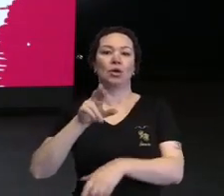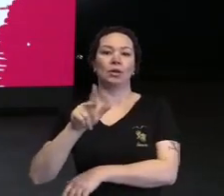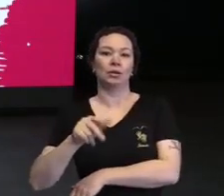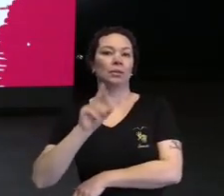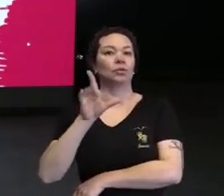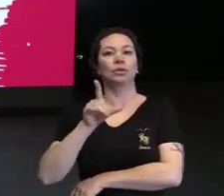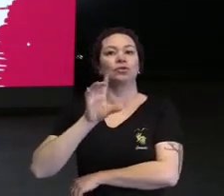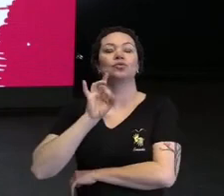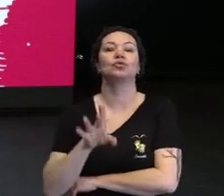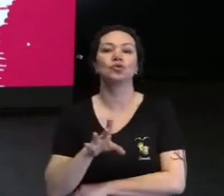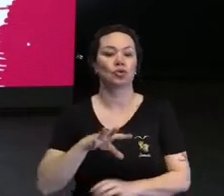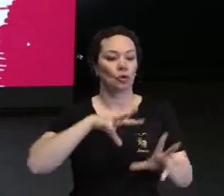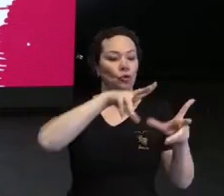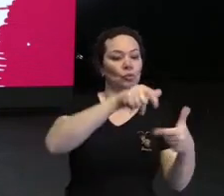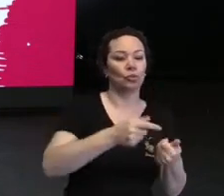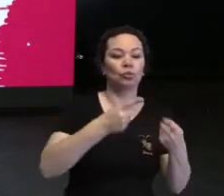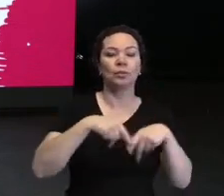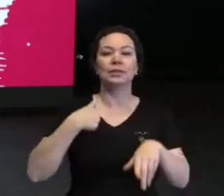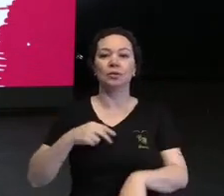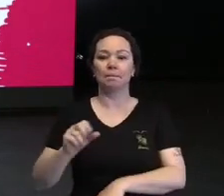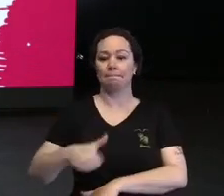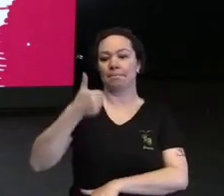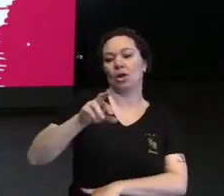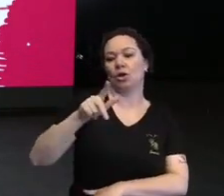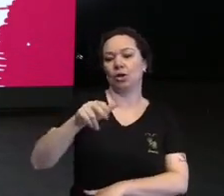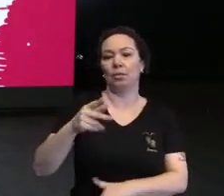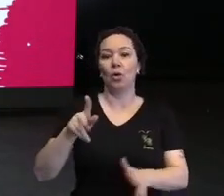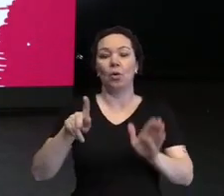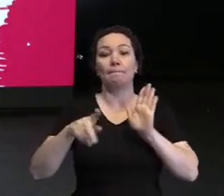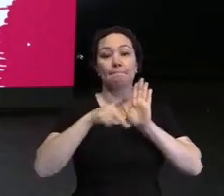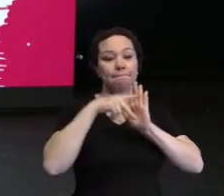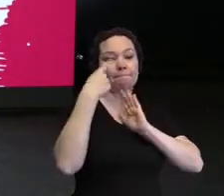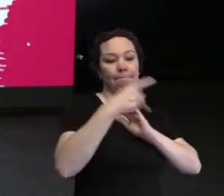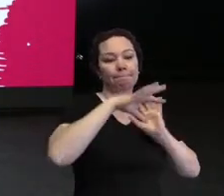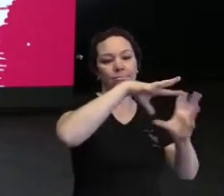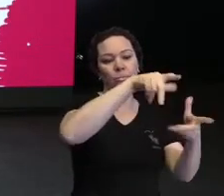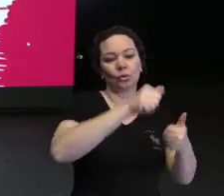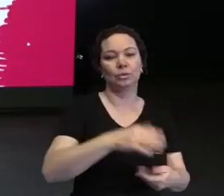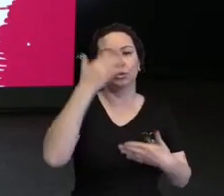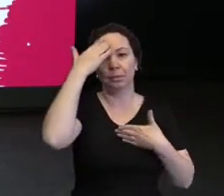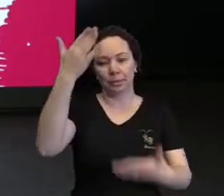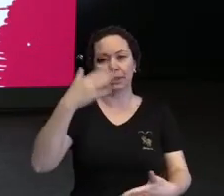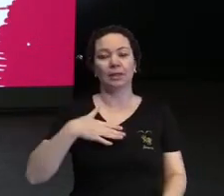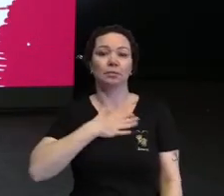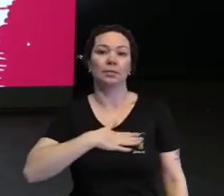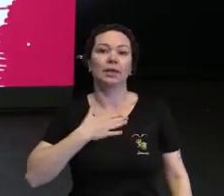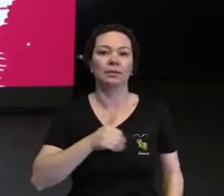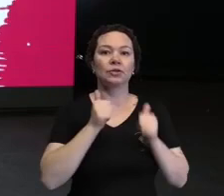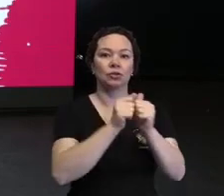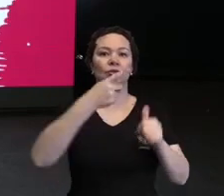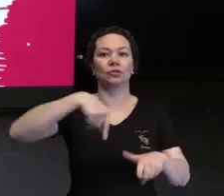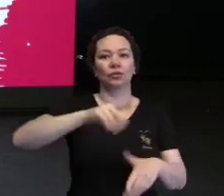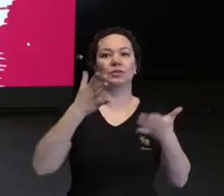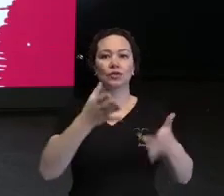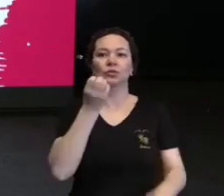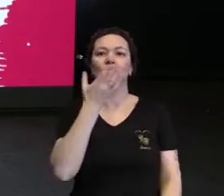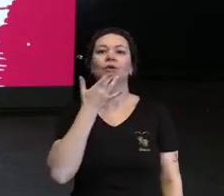somente do mundo, mas melhores irmãos para o mundo. Então, muito obrigada. Foi um prazer para mim estar com vocês aqui. Boa tarde a todos. Boa